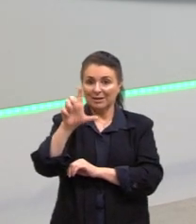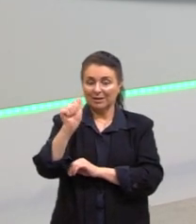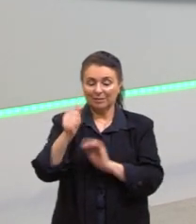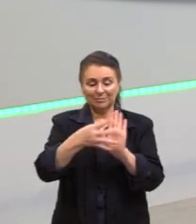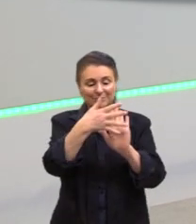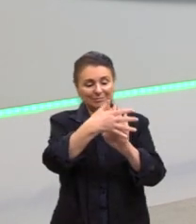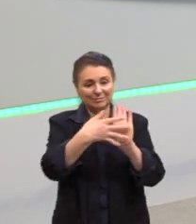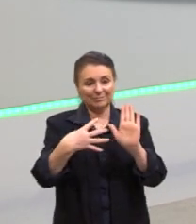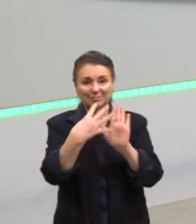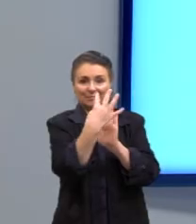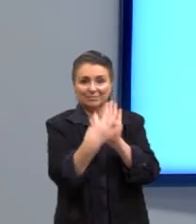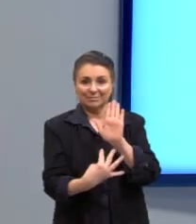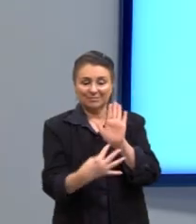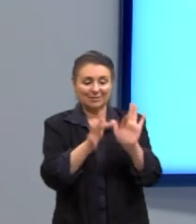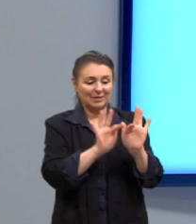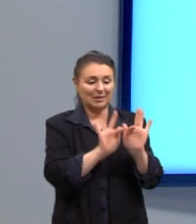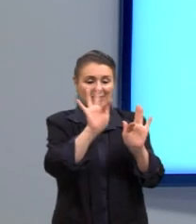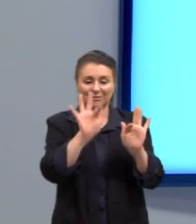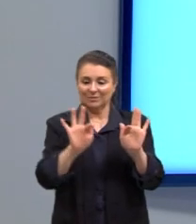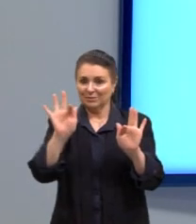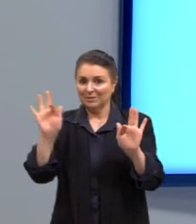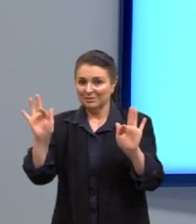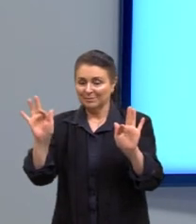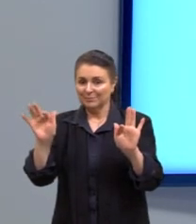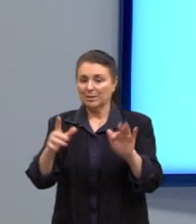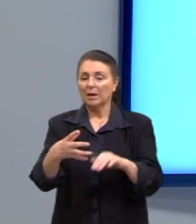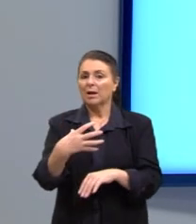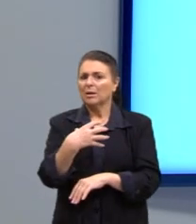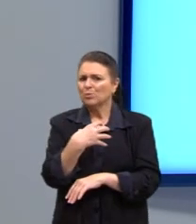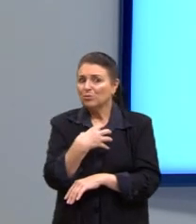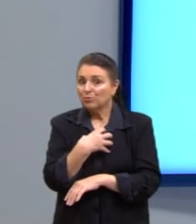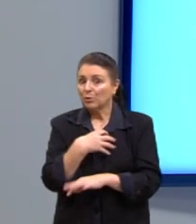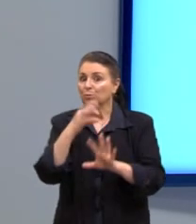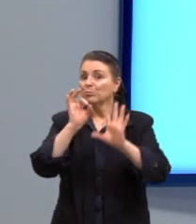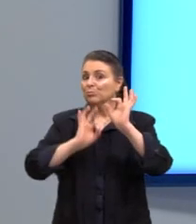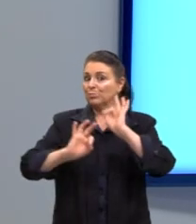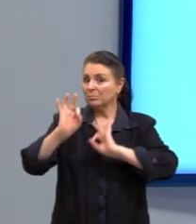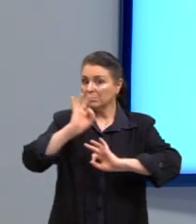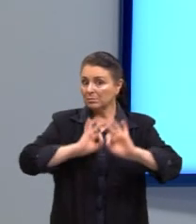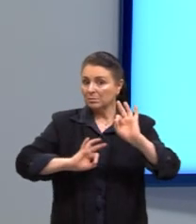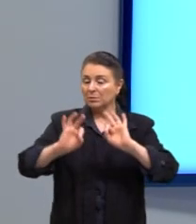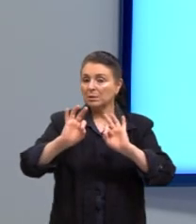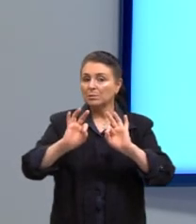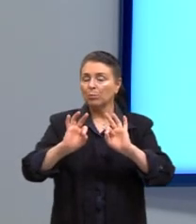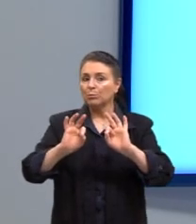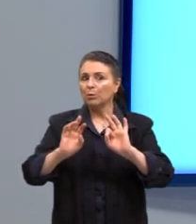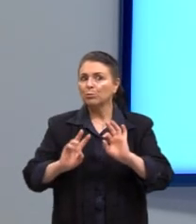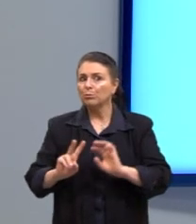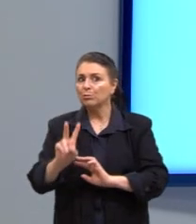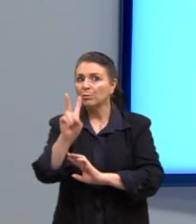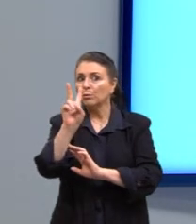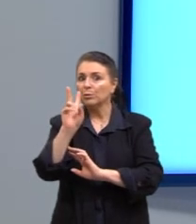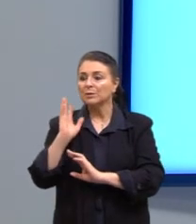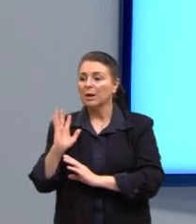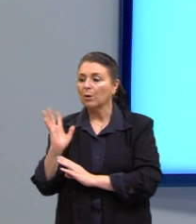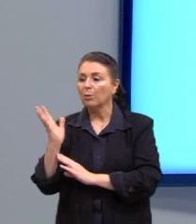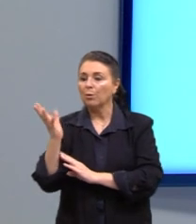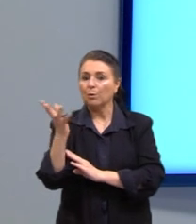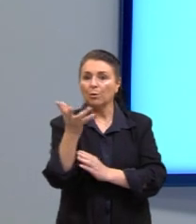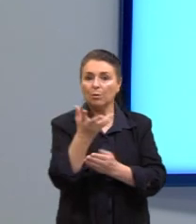tabela de frequência. Ela é uma forma de organização dos valores que nós coletamos.